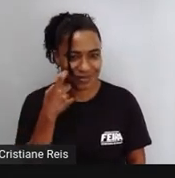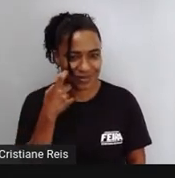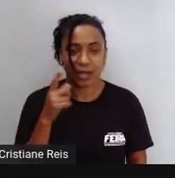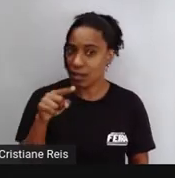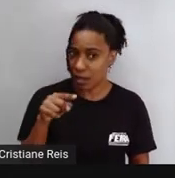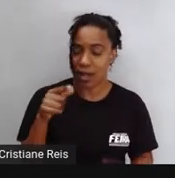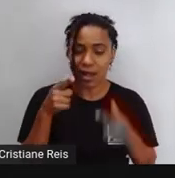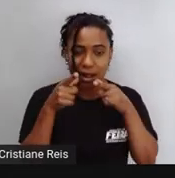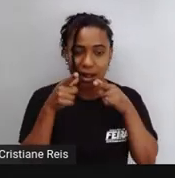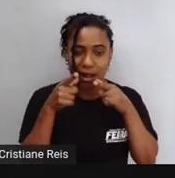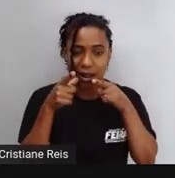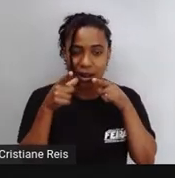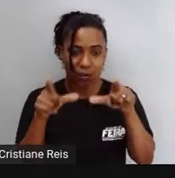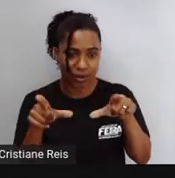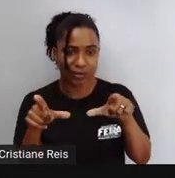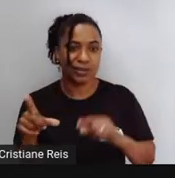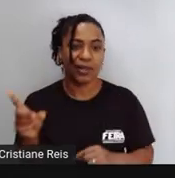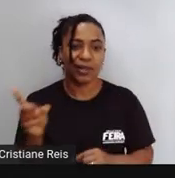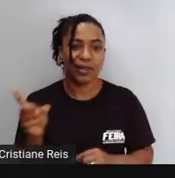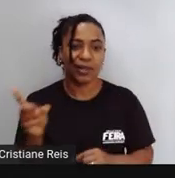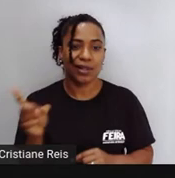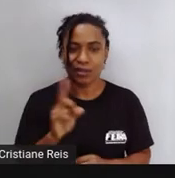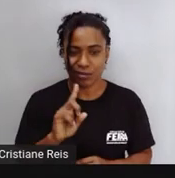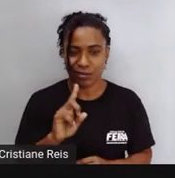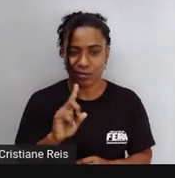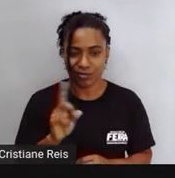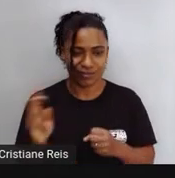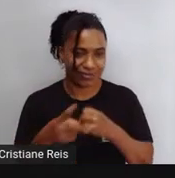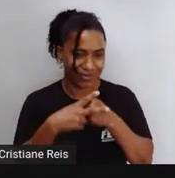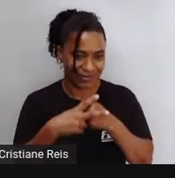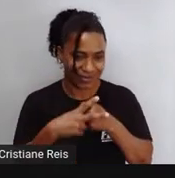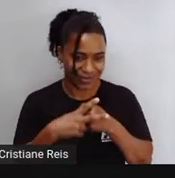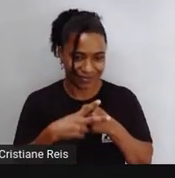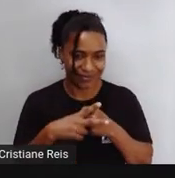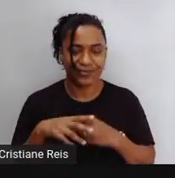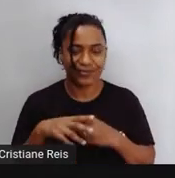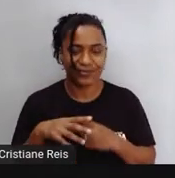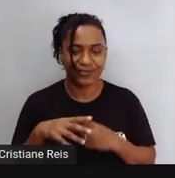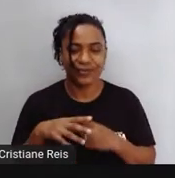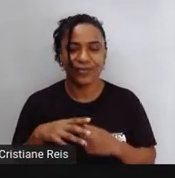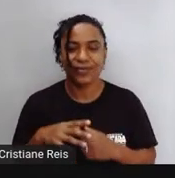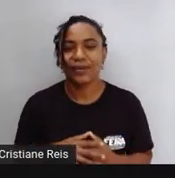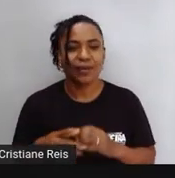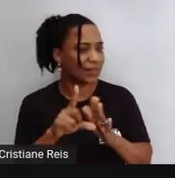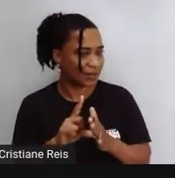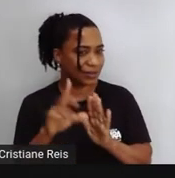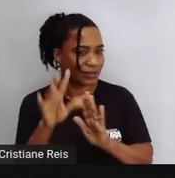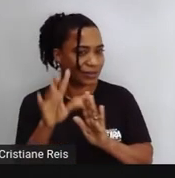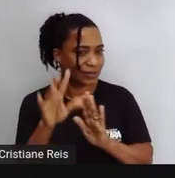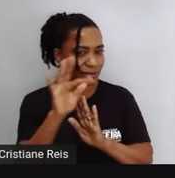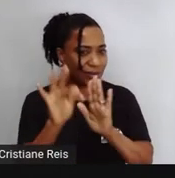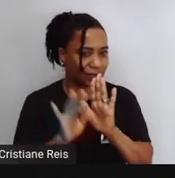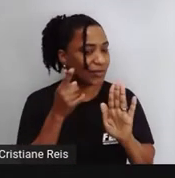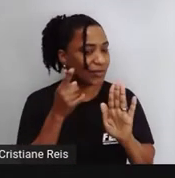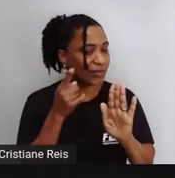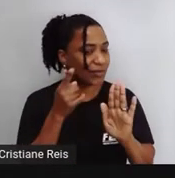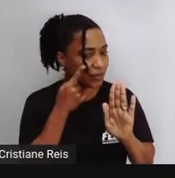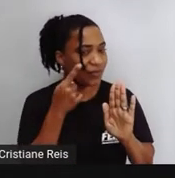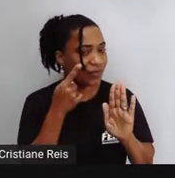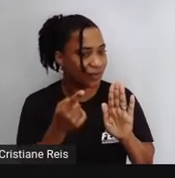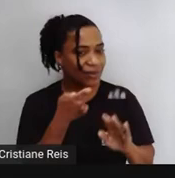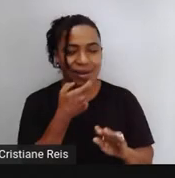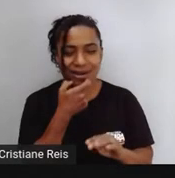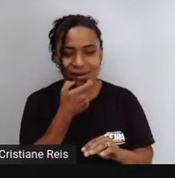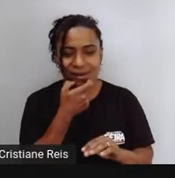Mas antes de compreendermos esse texto, vamos praticar um pouco o nosso inglês.